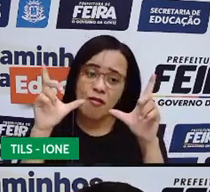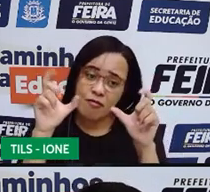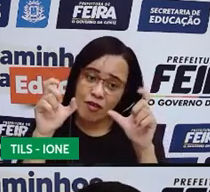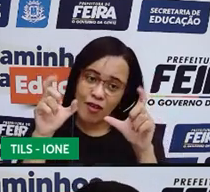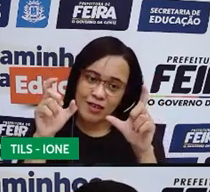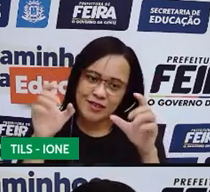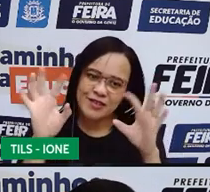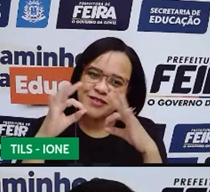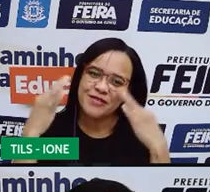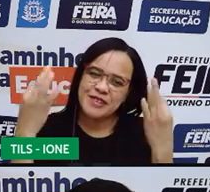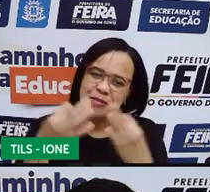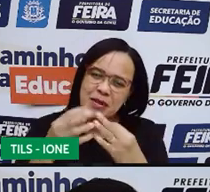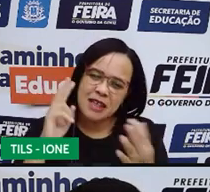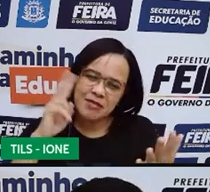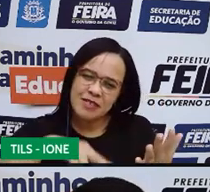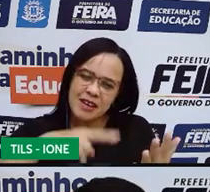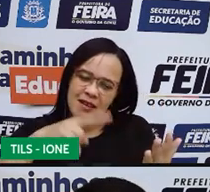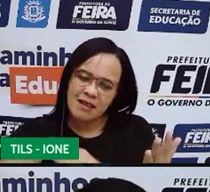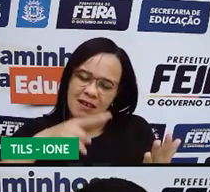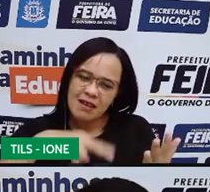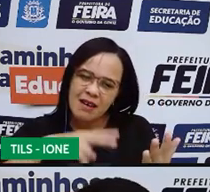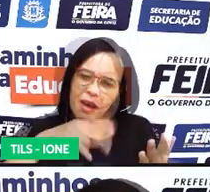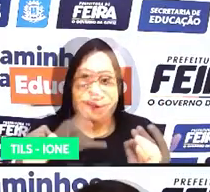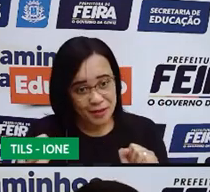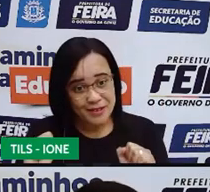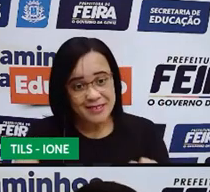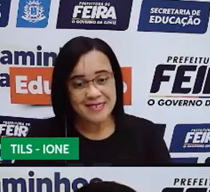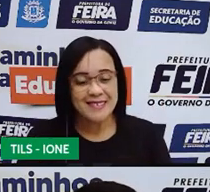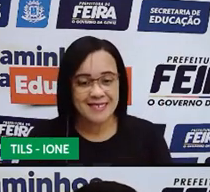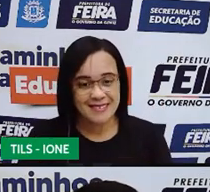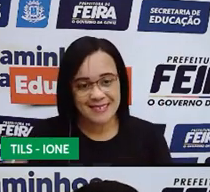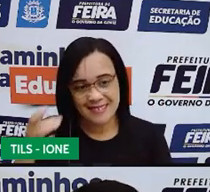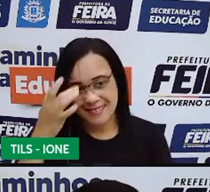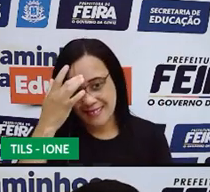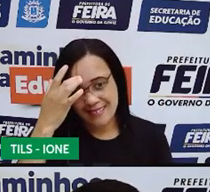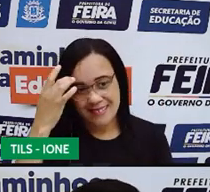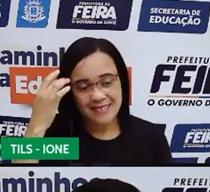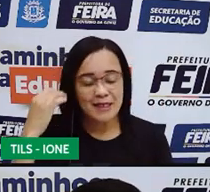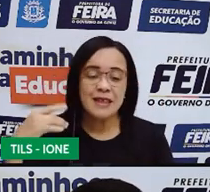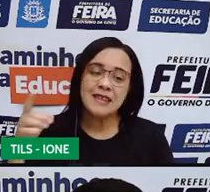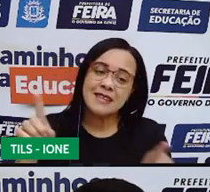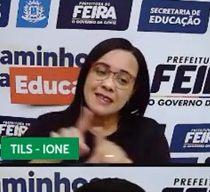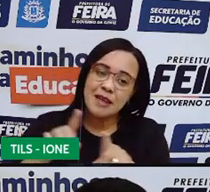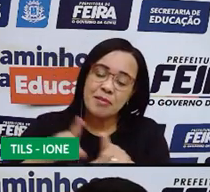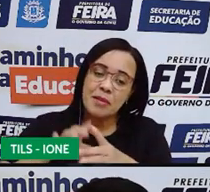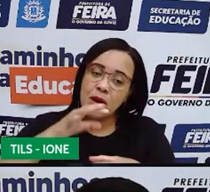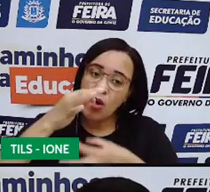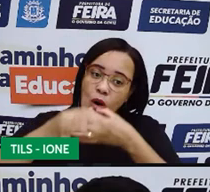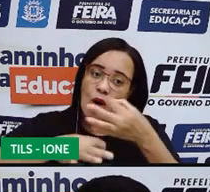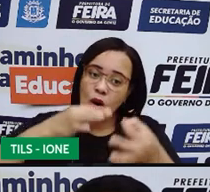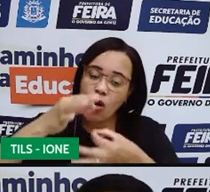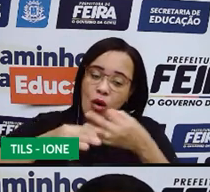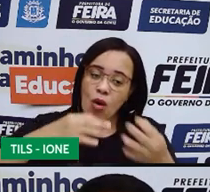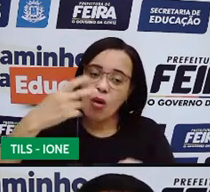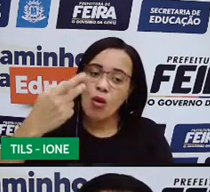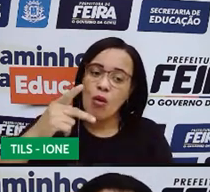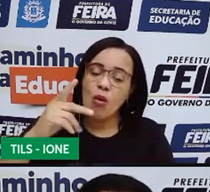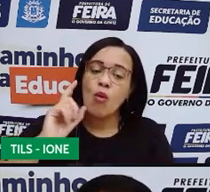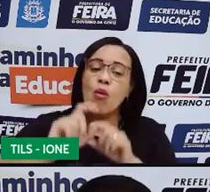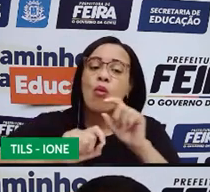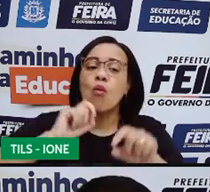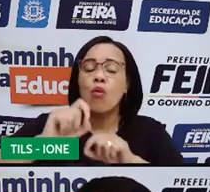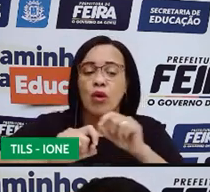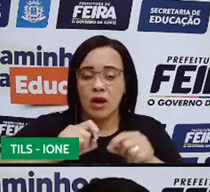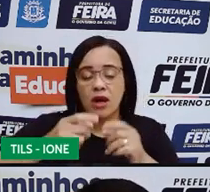possa ir observando com quem é que você se parece. Eu vou sugerir também que você, para continuar